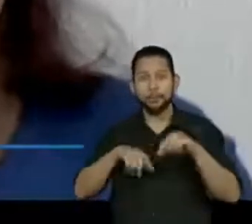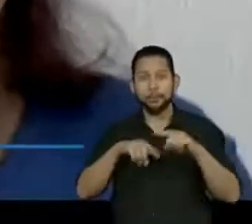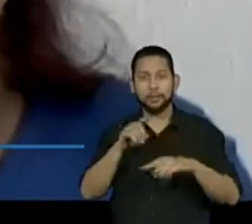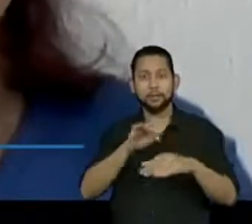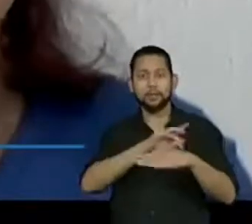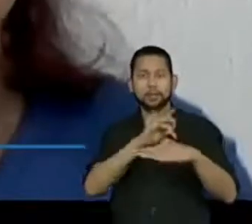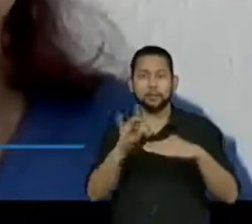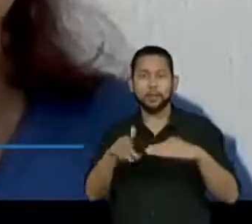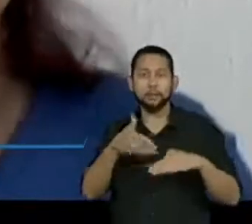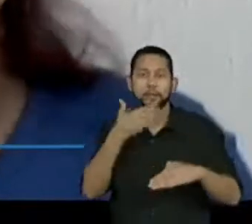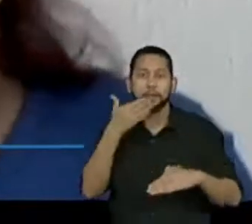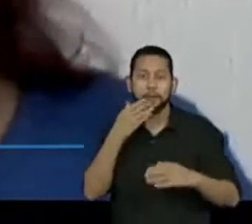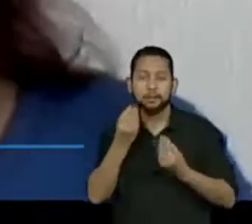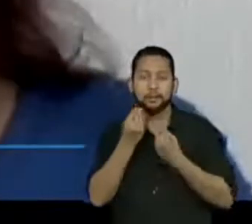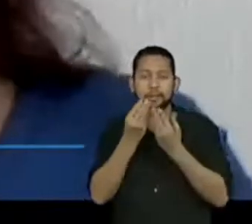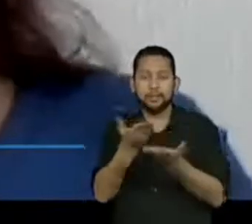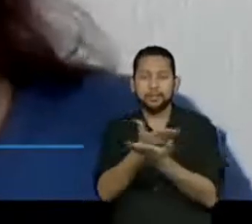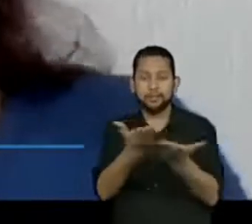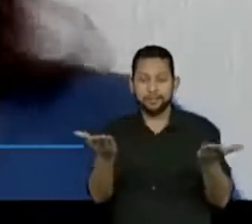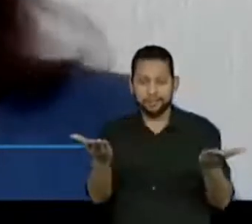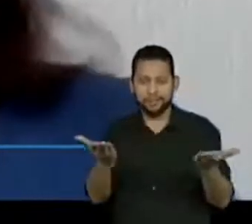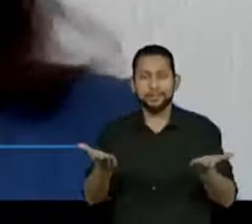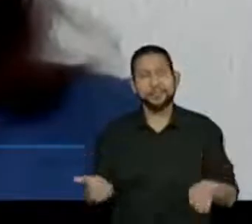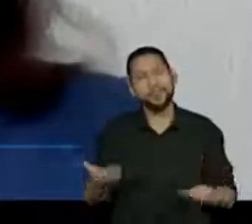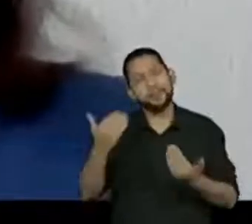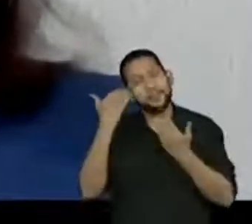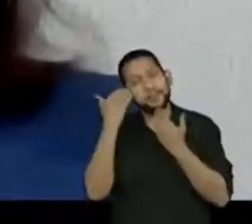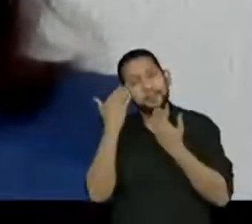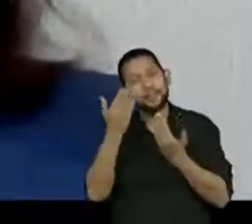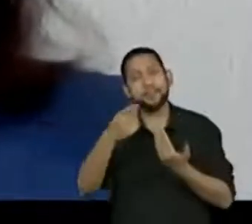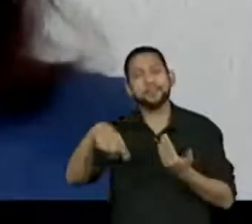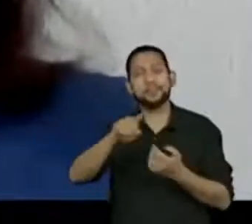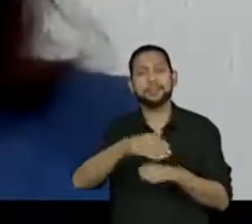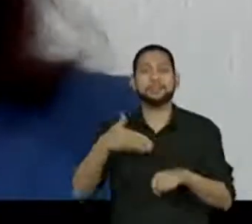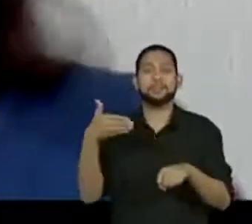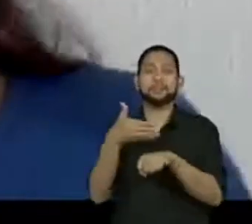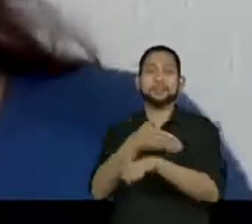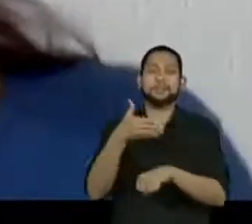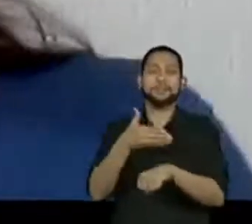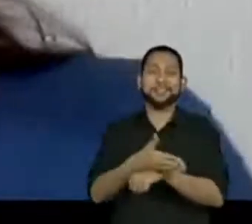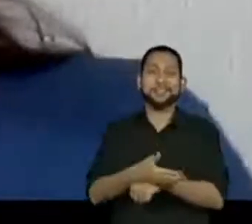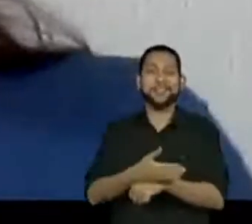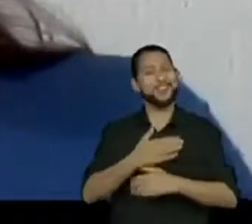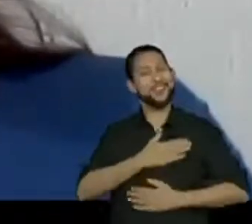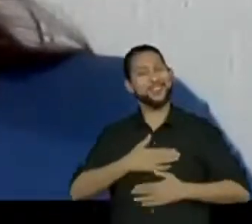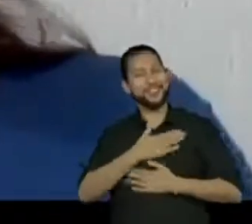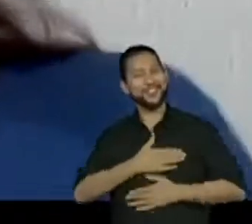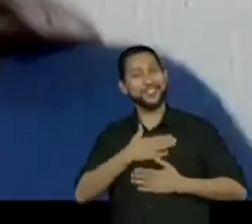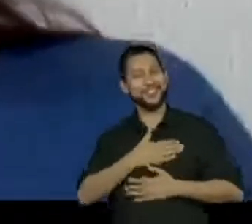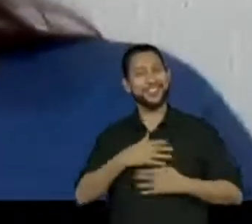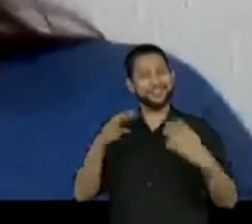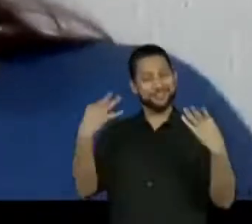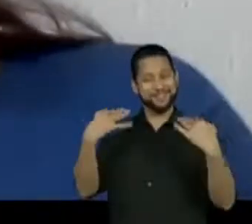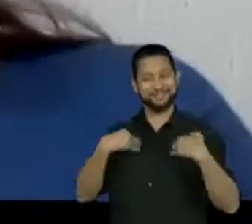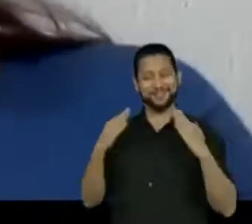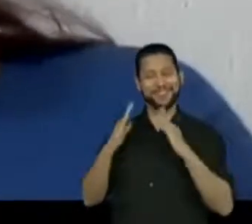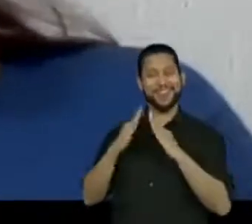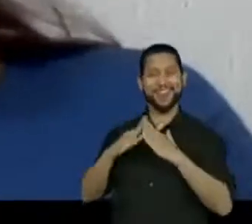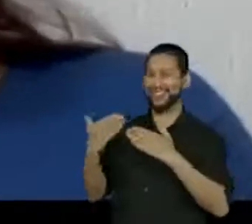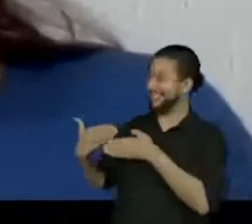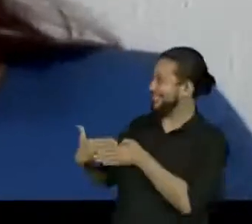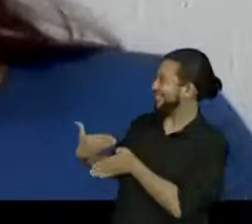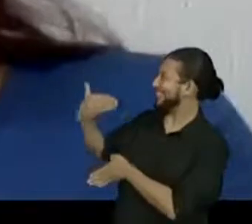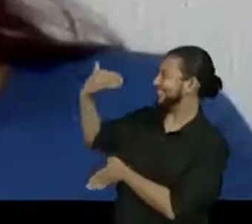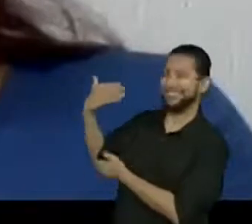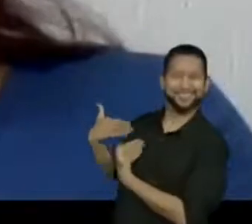facilitar para vocês. E é isso. Muito obrigada pela participação de vocês. Gostei que vocês conheceram a minha parede